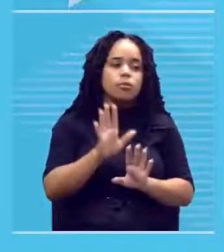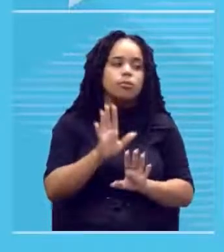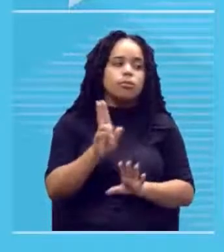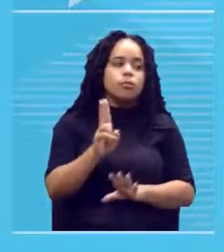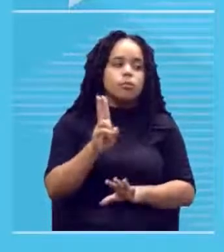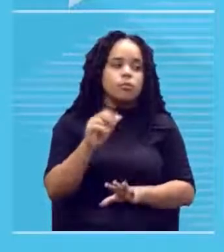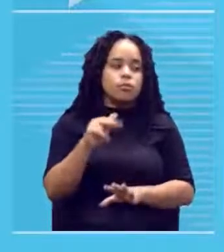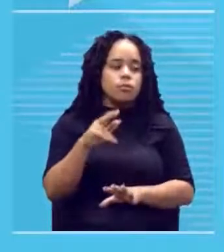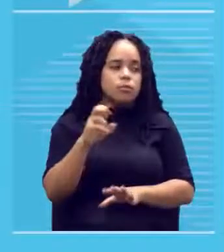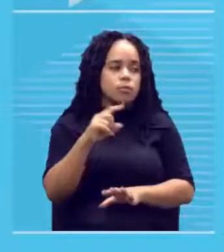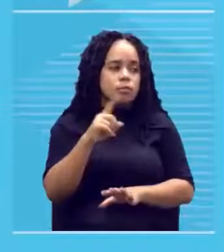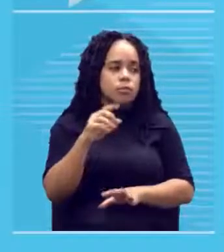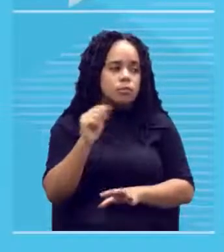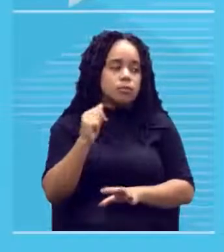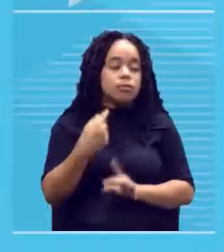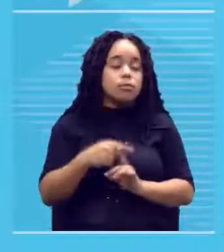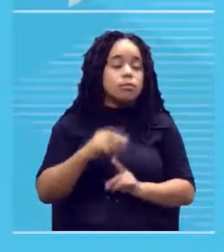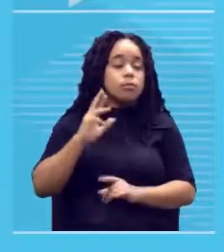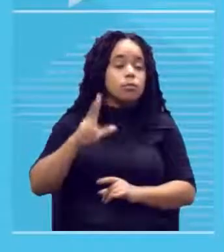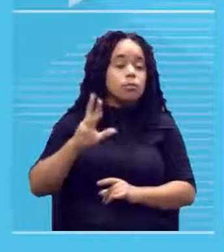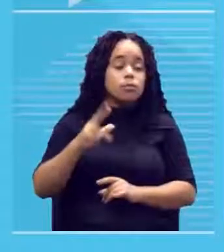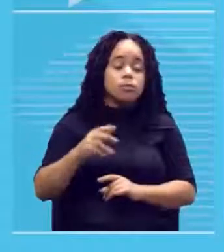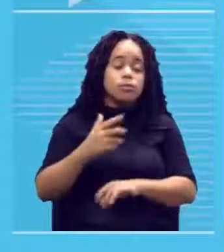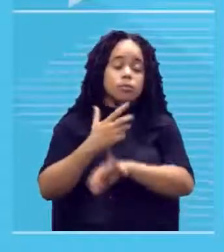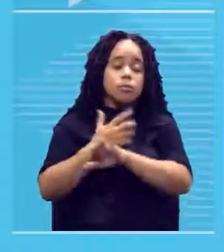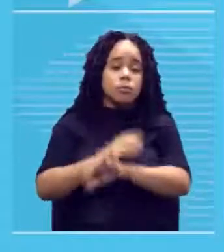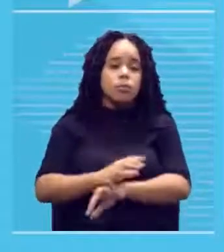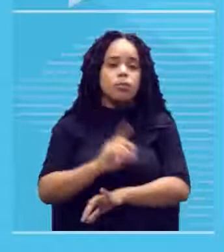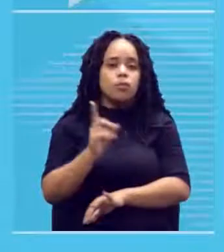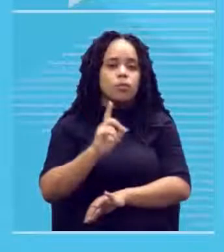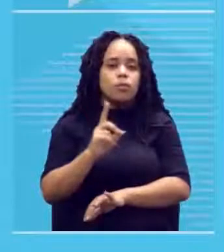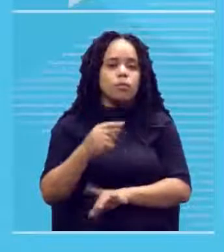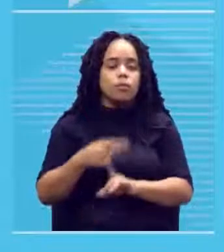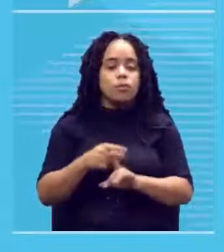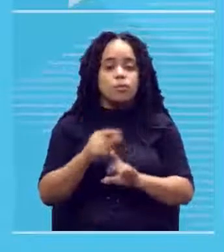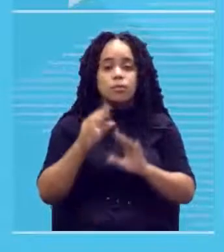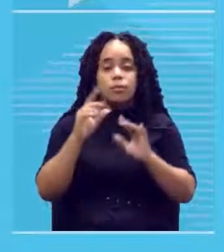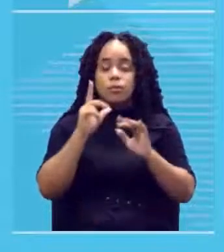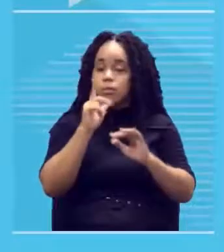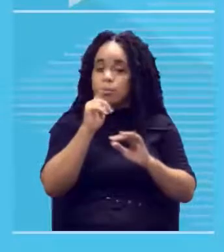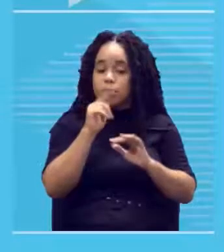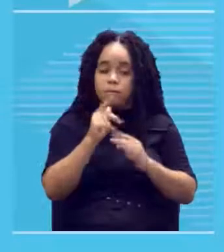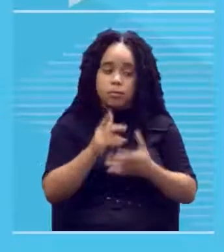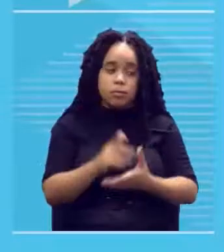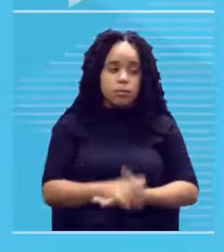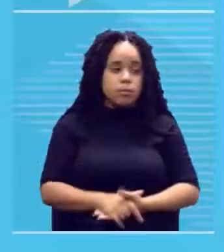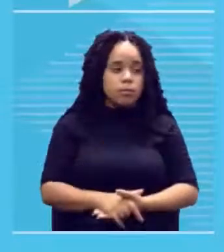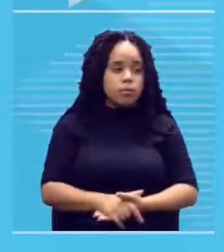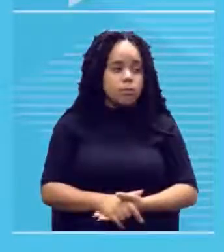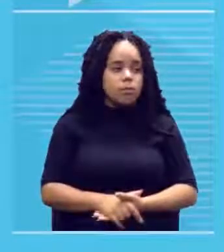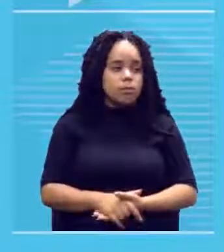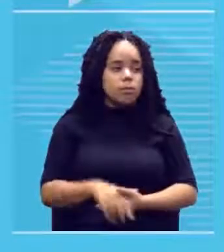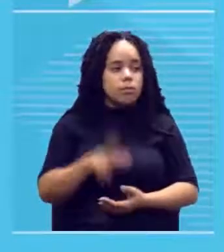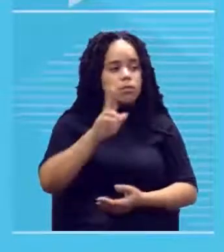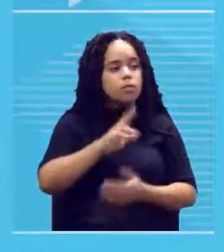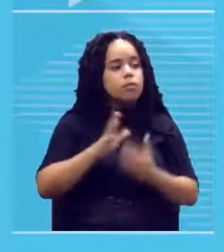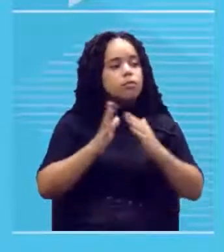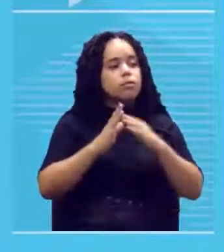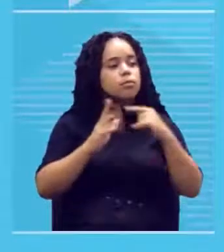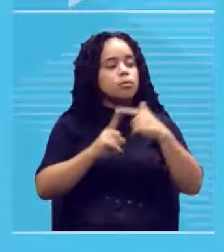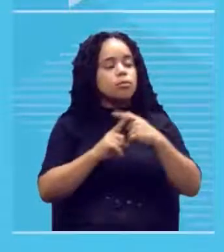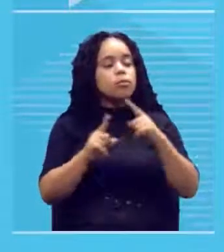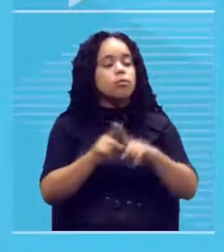porque em Veneza não é seco aliás é tudo debaixo d'água o afresco é bastante utilizado em igrejas e edifícios